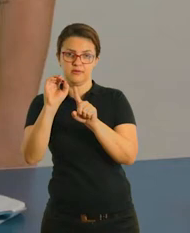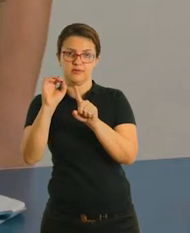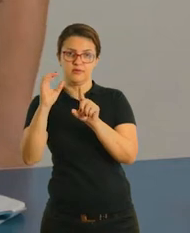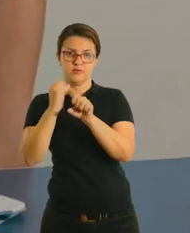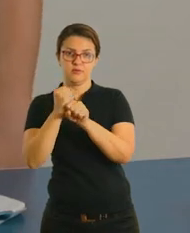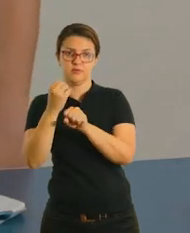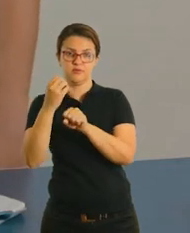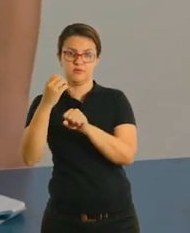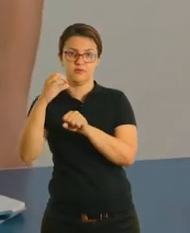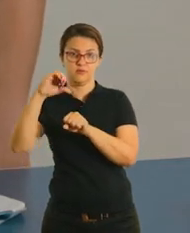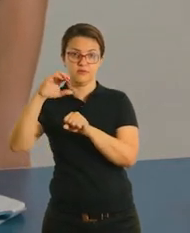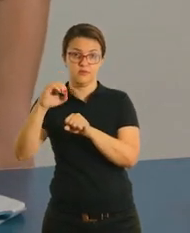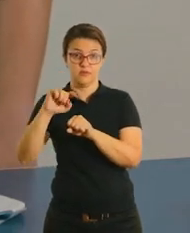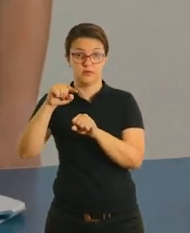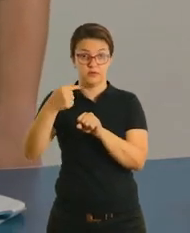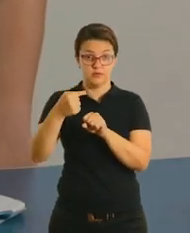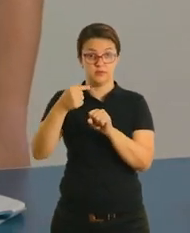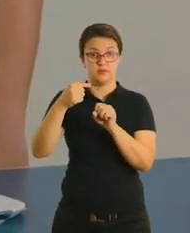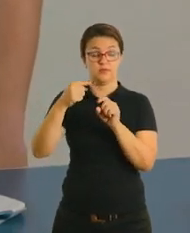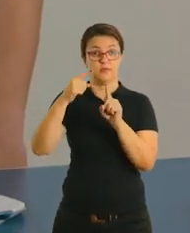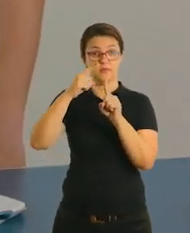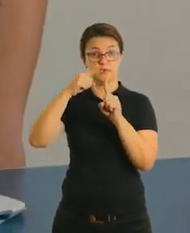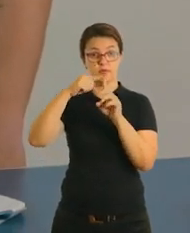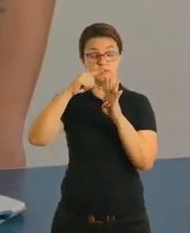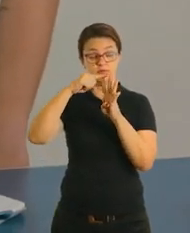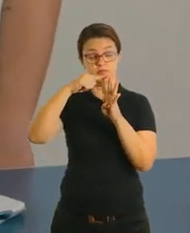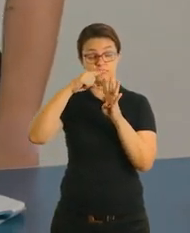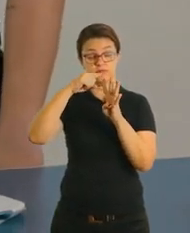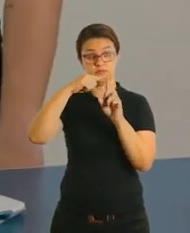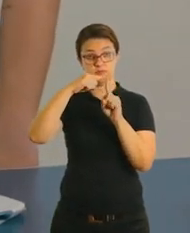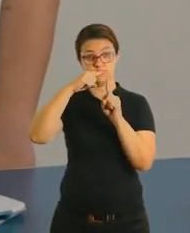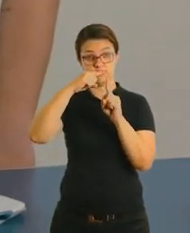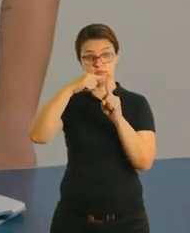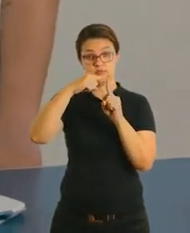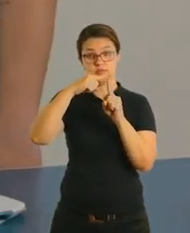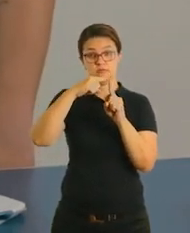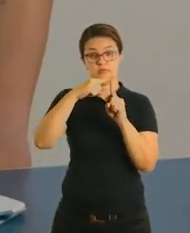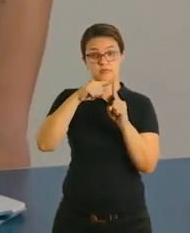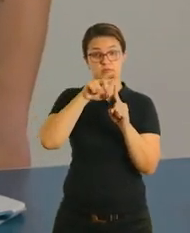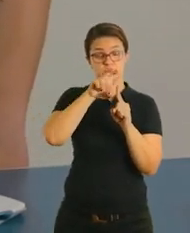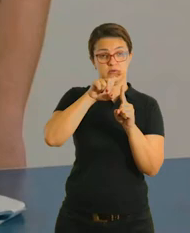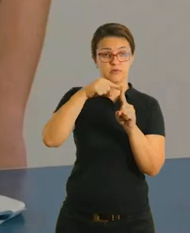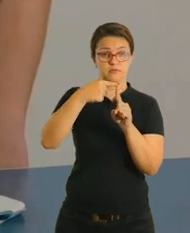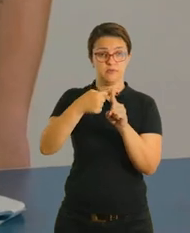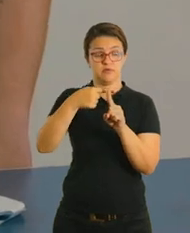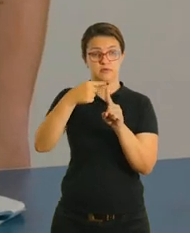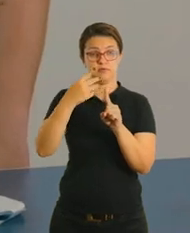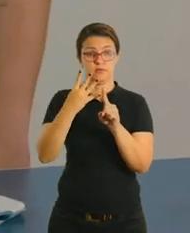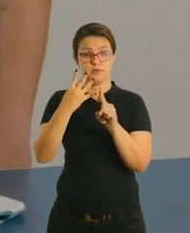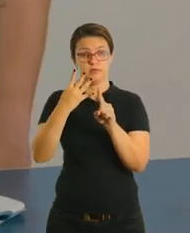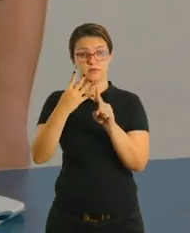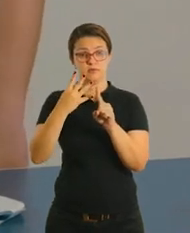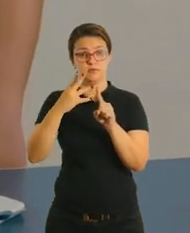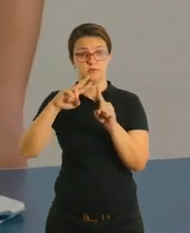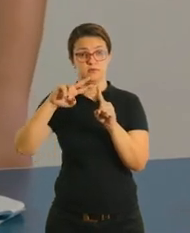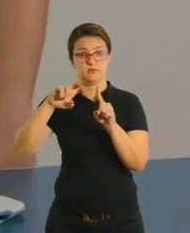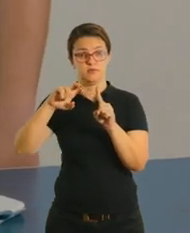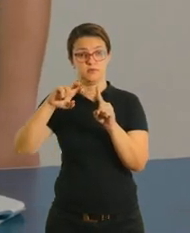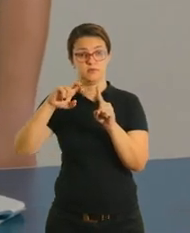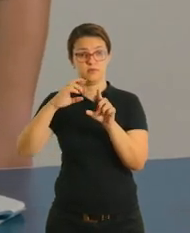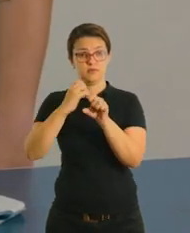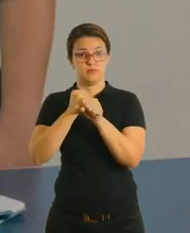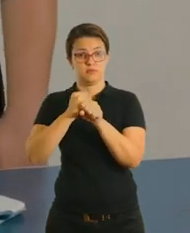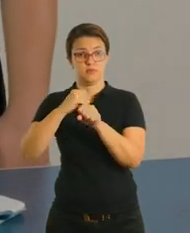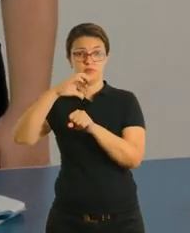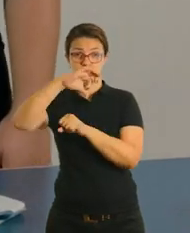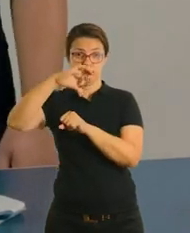Depois, ela fez pela unidade, 5 mais 4, juntou as unidades e as dezenas, que deu 90 mais 4